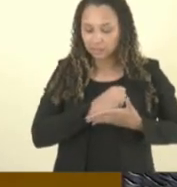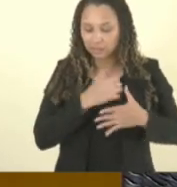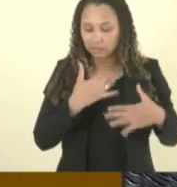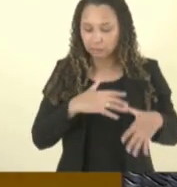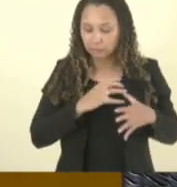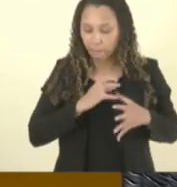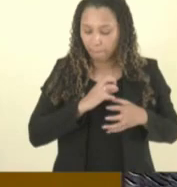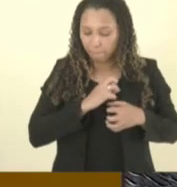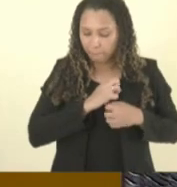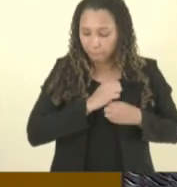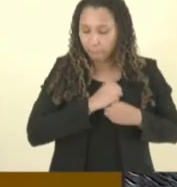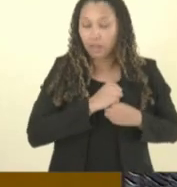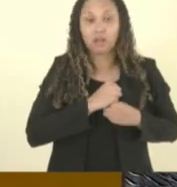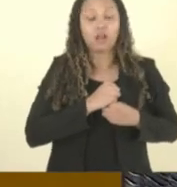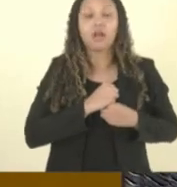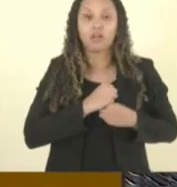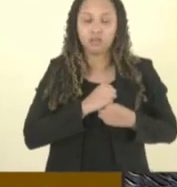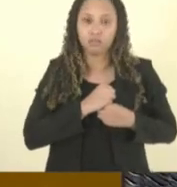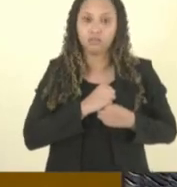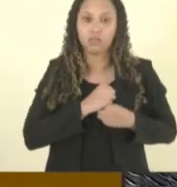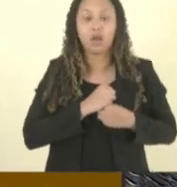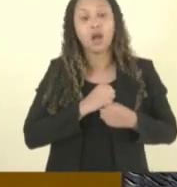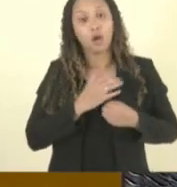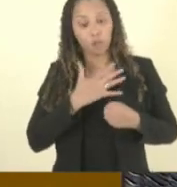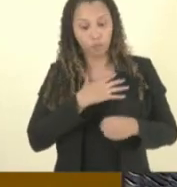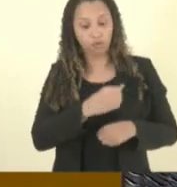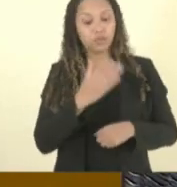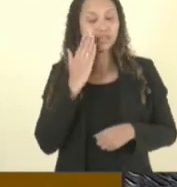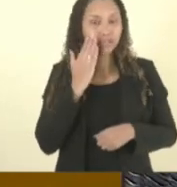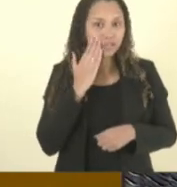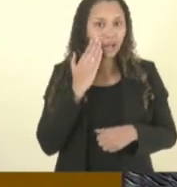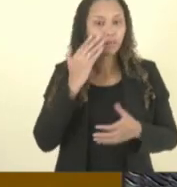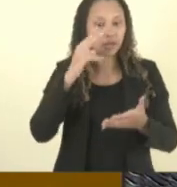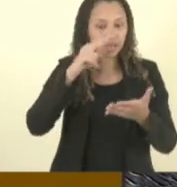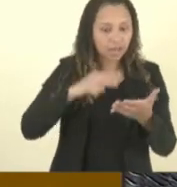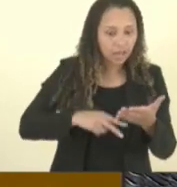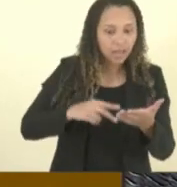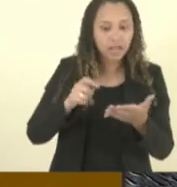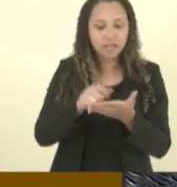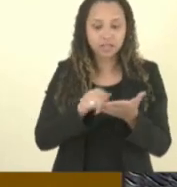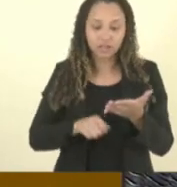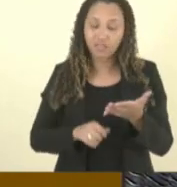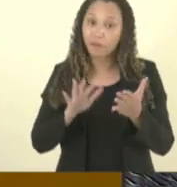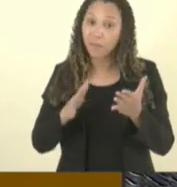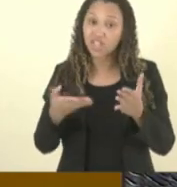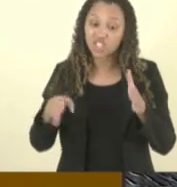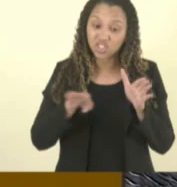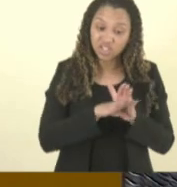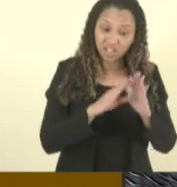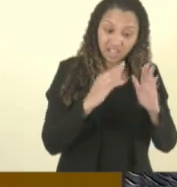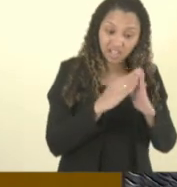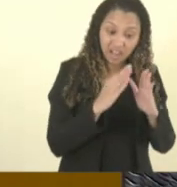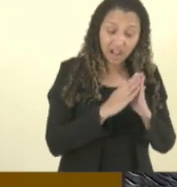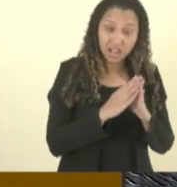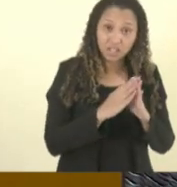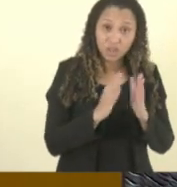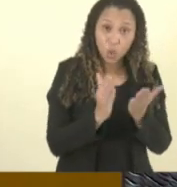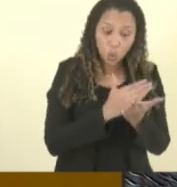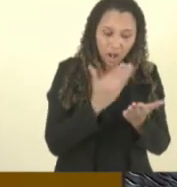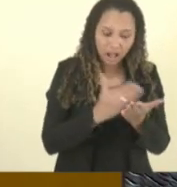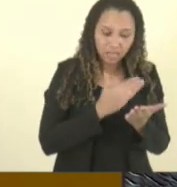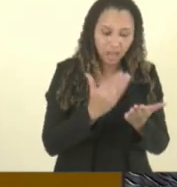também está chegando apesar dele saber ler e escrever ele também está chegando com os cadernos em branco em casa e aí